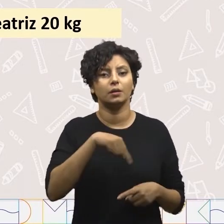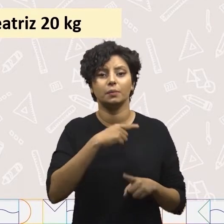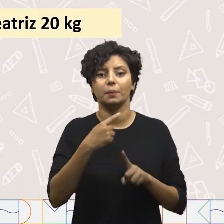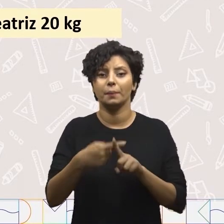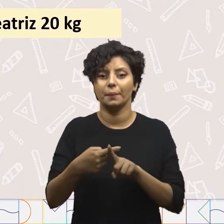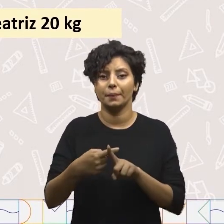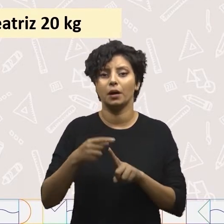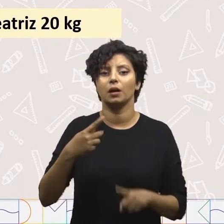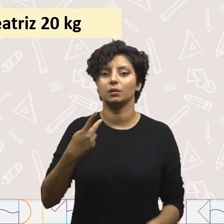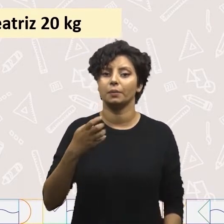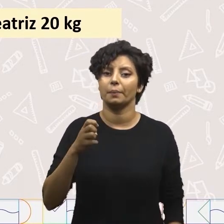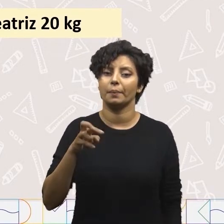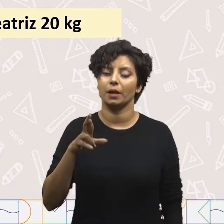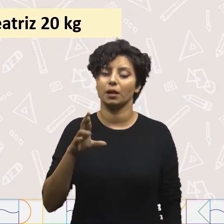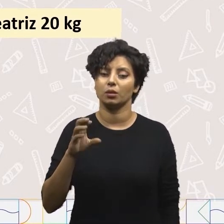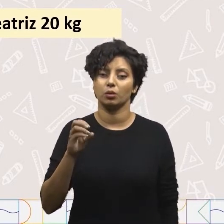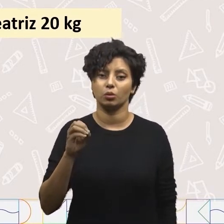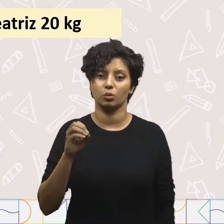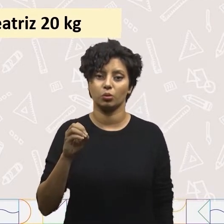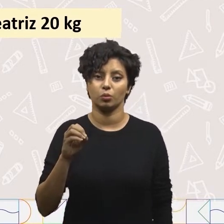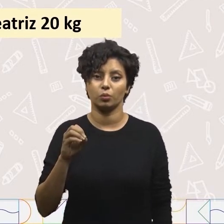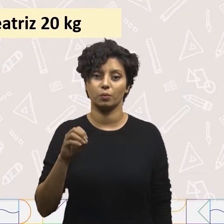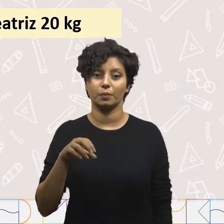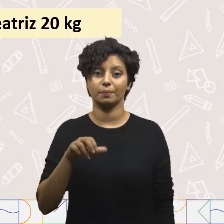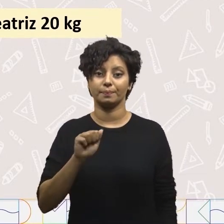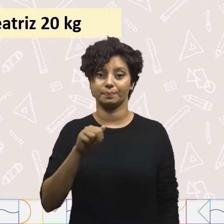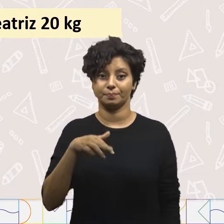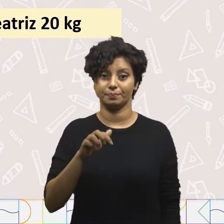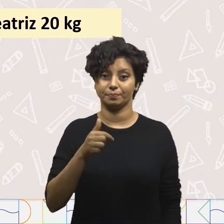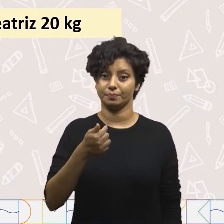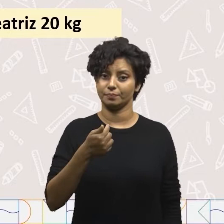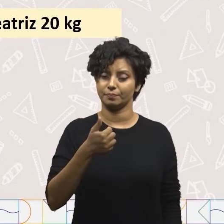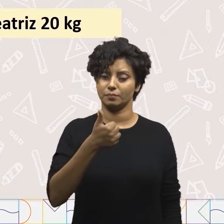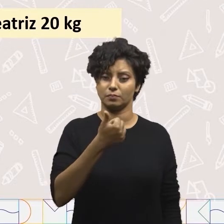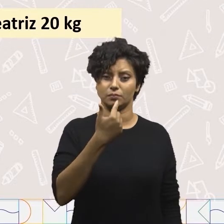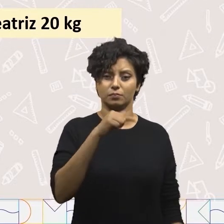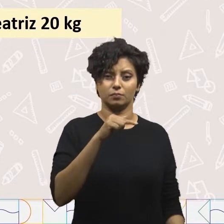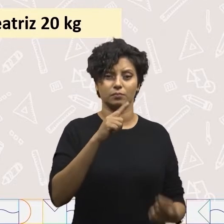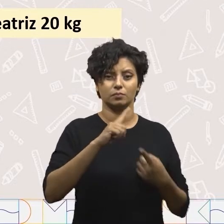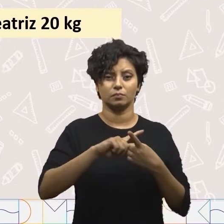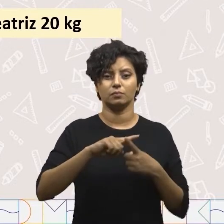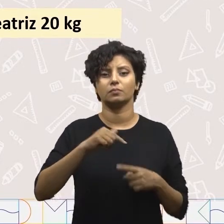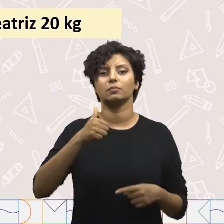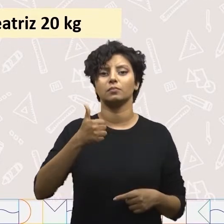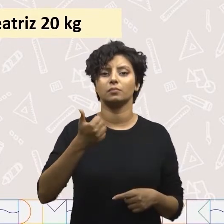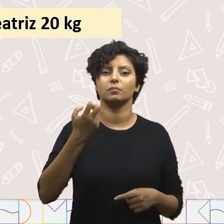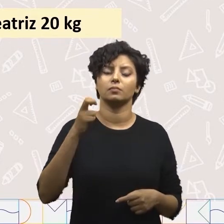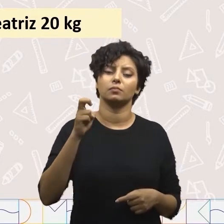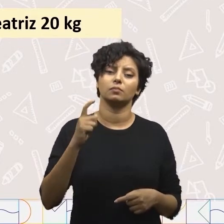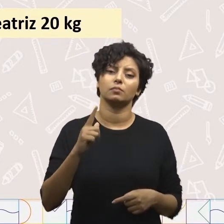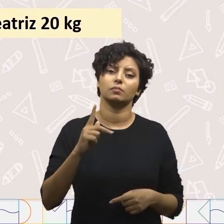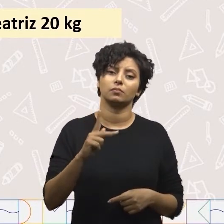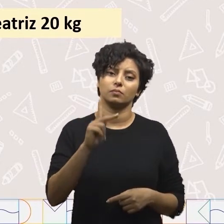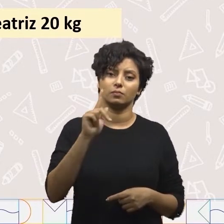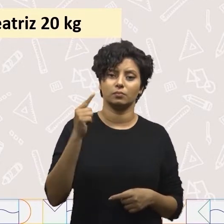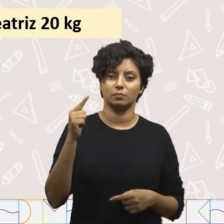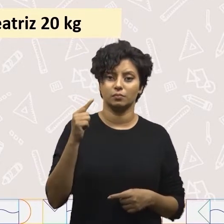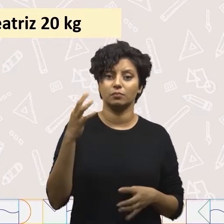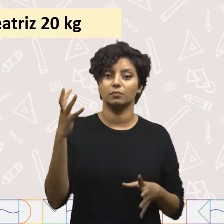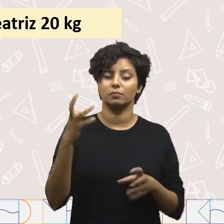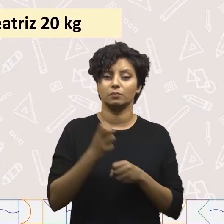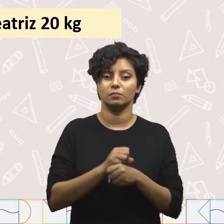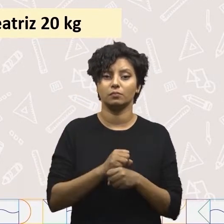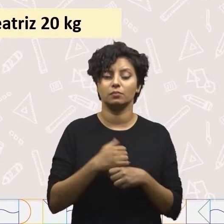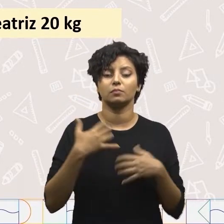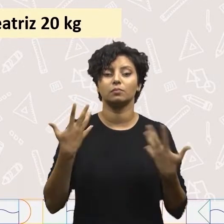de peso de Ana e Pedro? Ana tem 17 quilos. E Pedro tem 15 quilos. Somando o